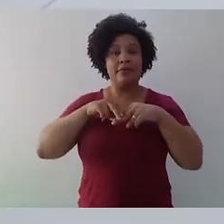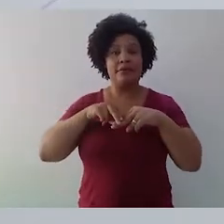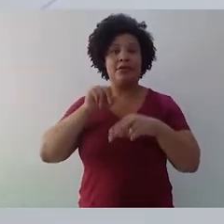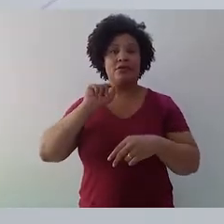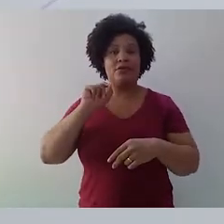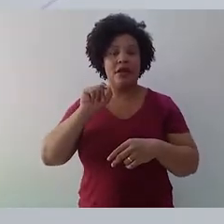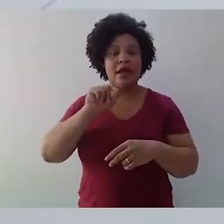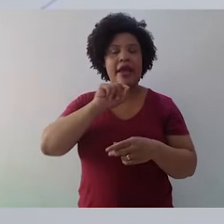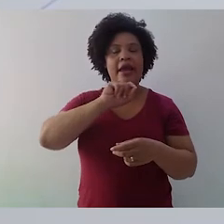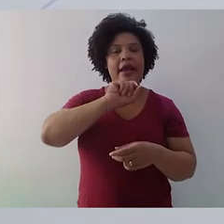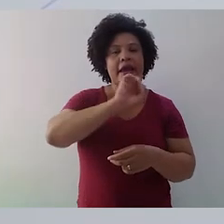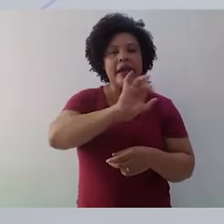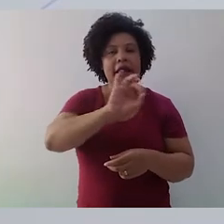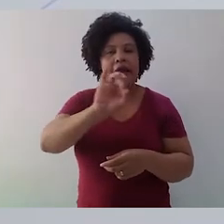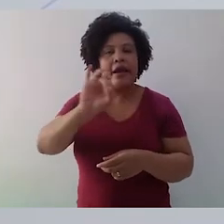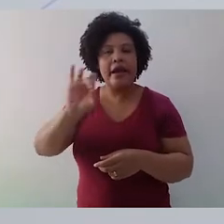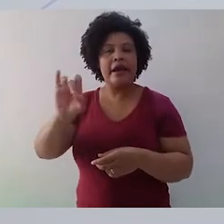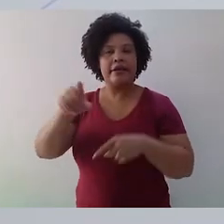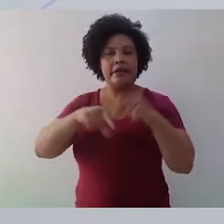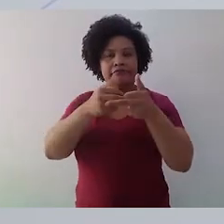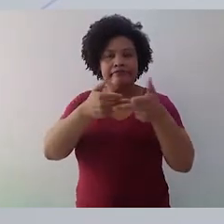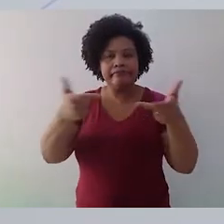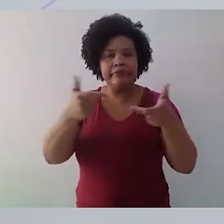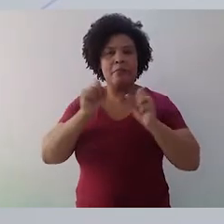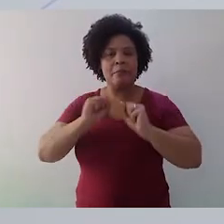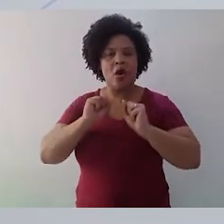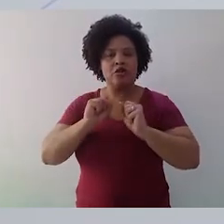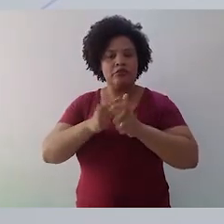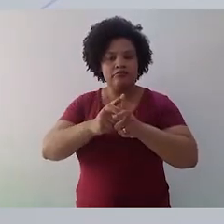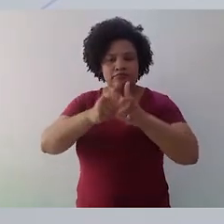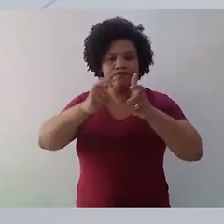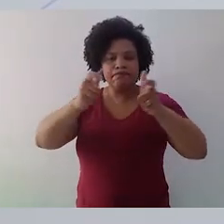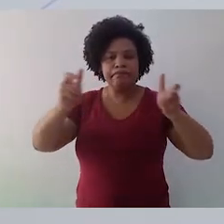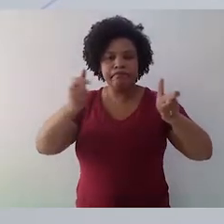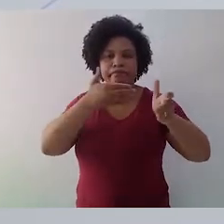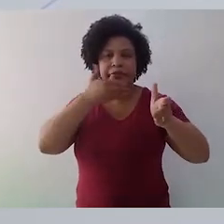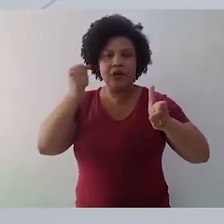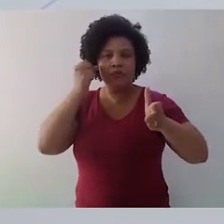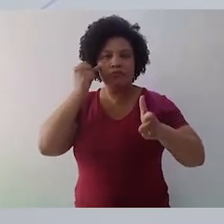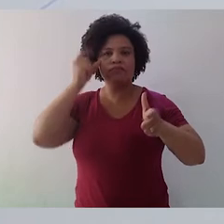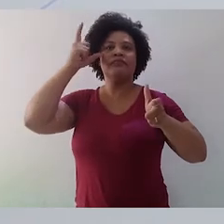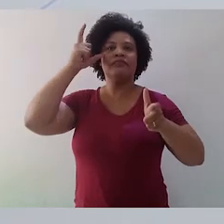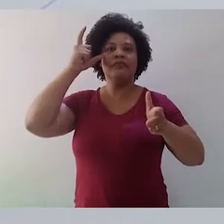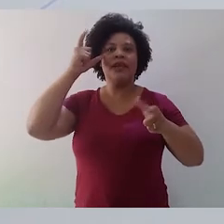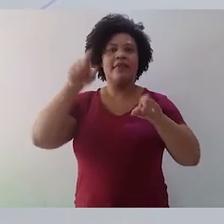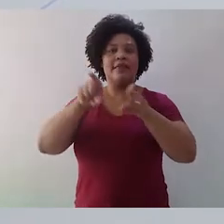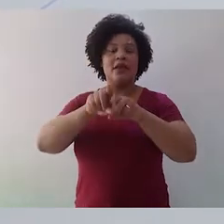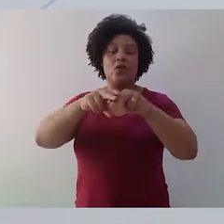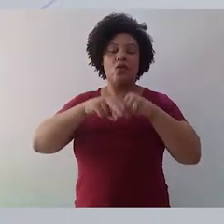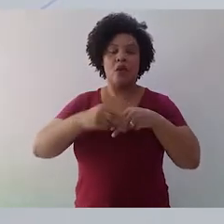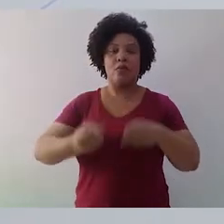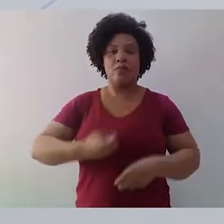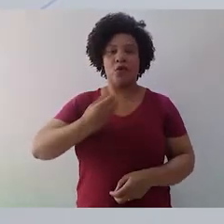inclusive, gerar recursos completamente diversos e mais ricos. É o caso, por exemplo, da poesia concreta. A poesia